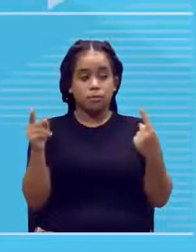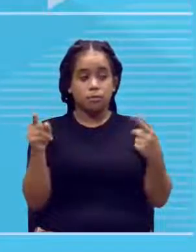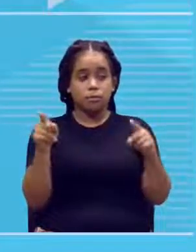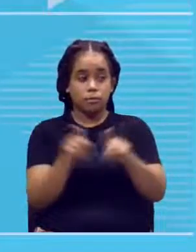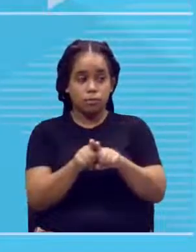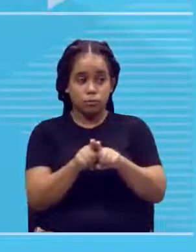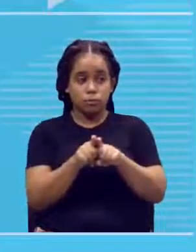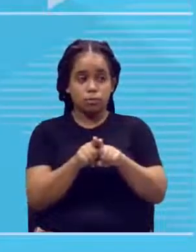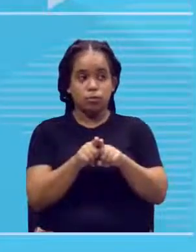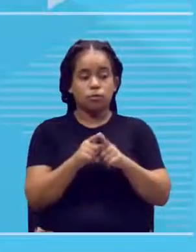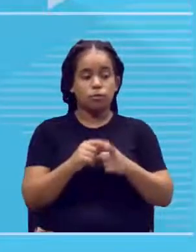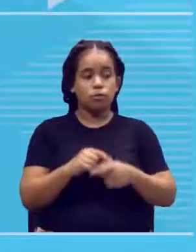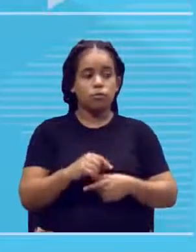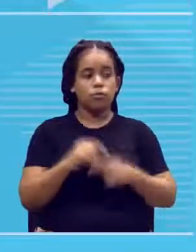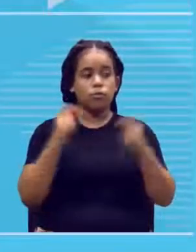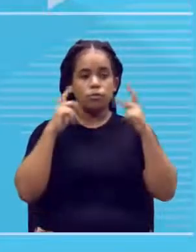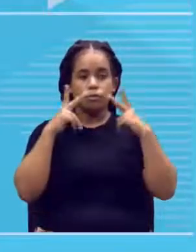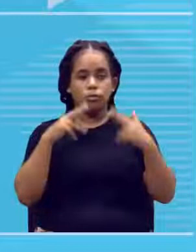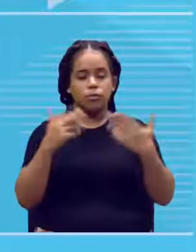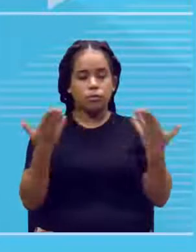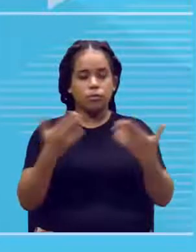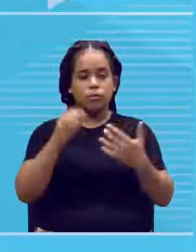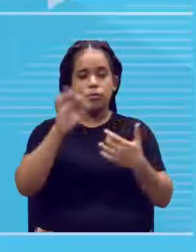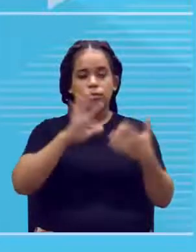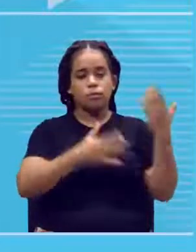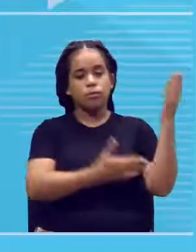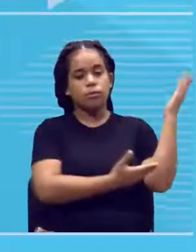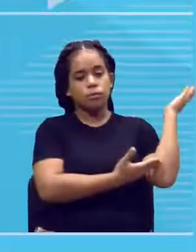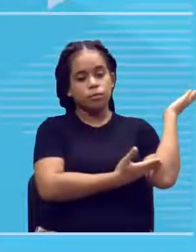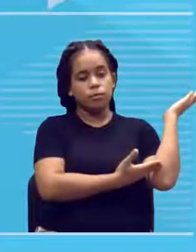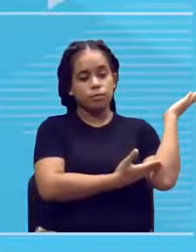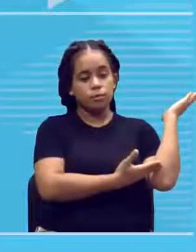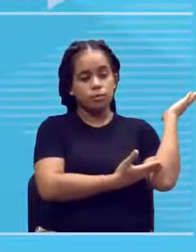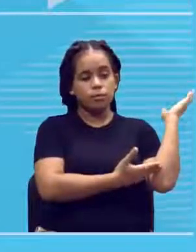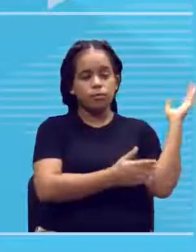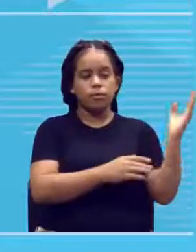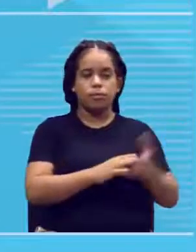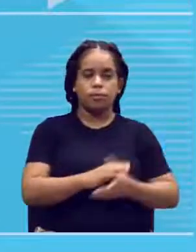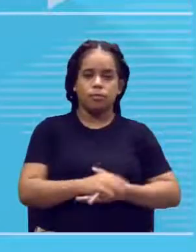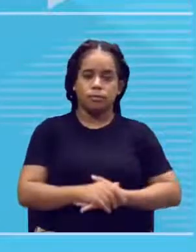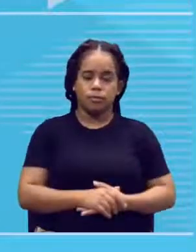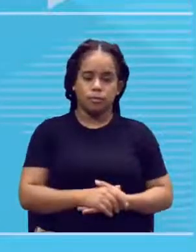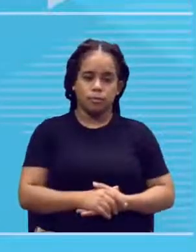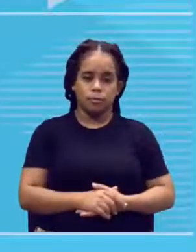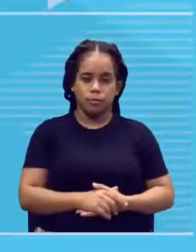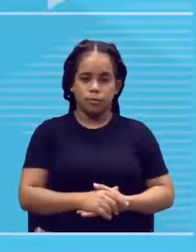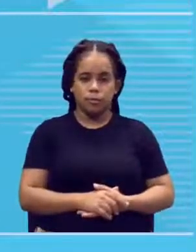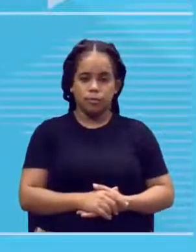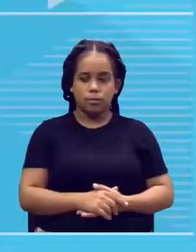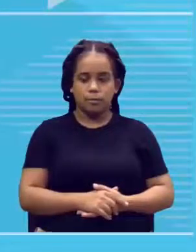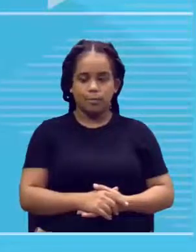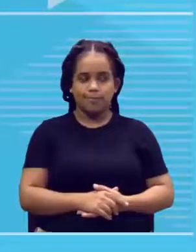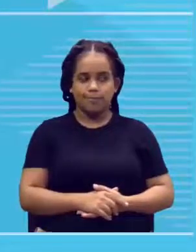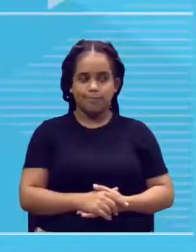Nessa situação aqui. Só consegue se expressar aos pares. Homozigótico do meio.